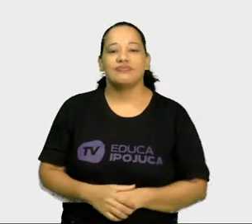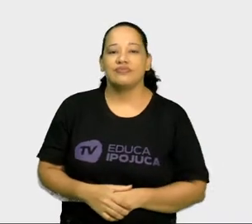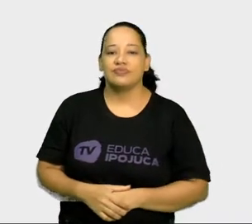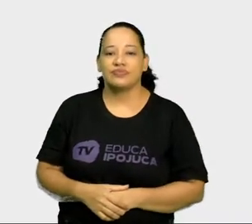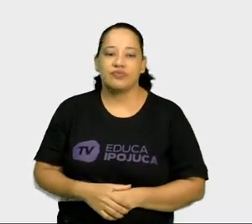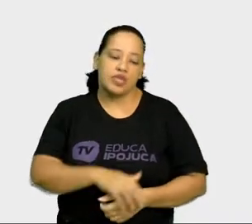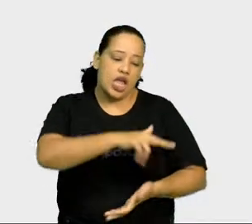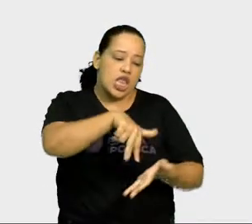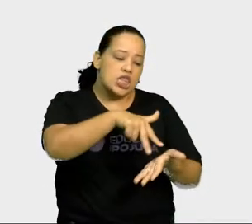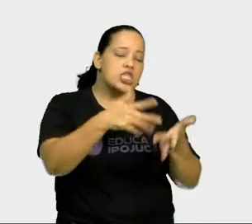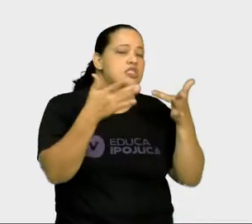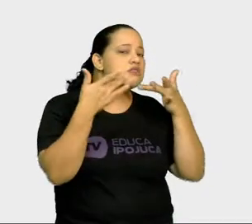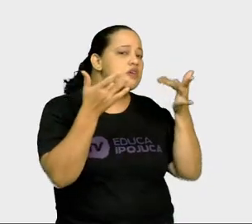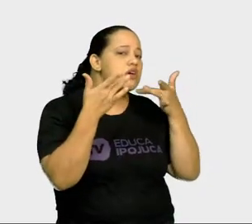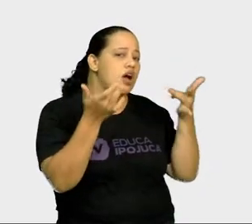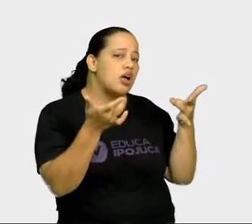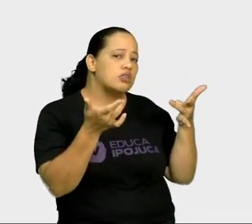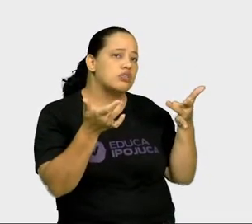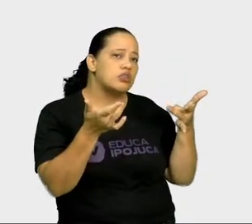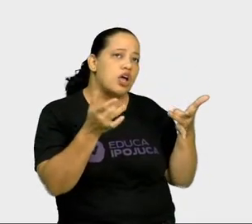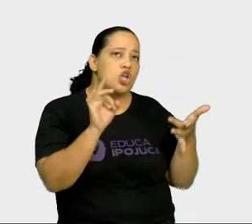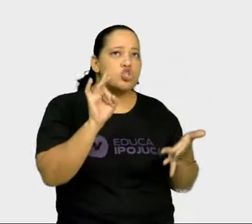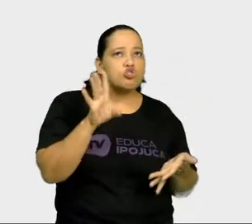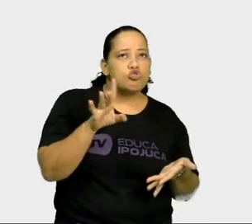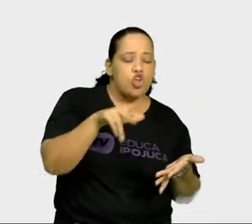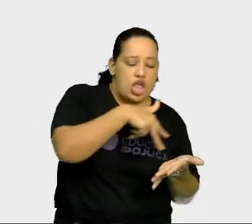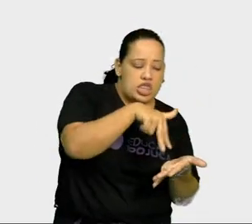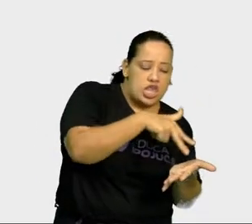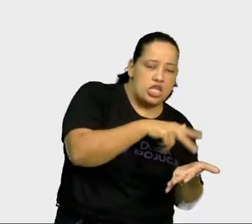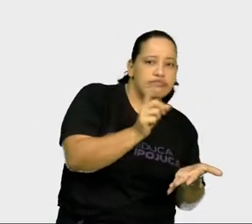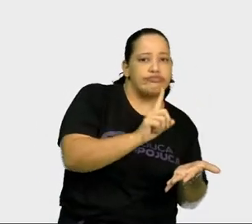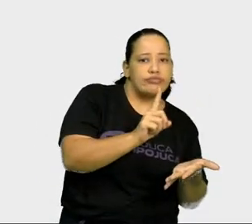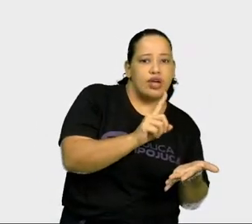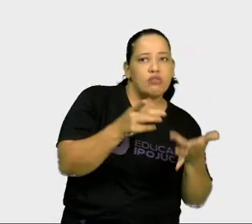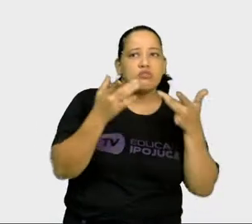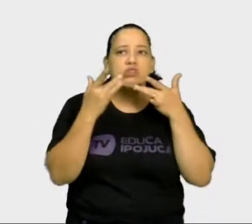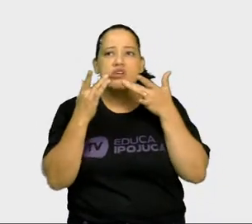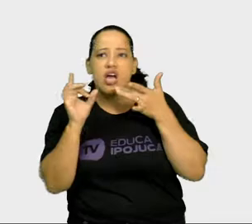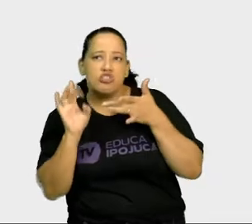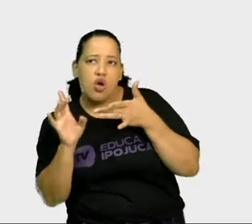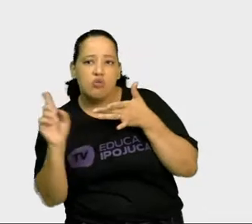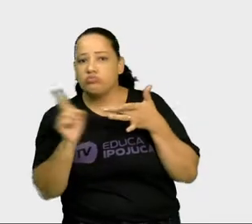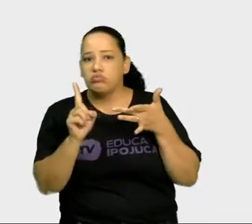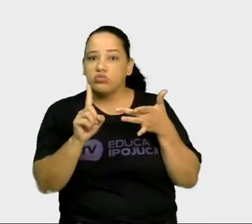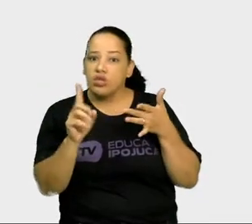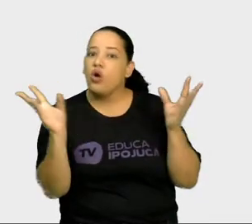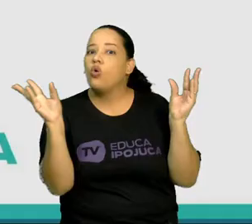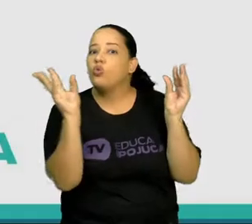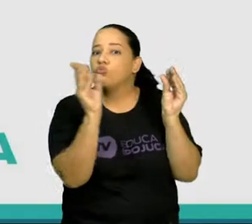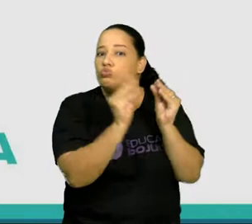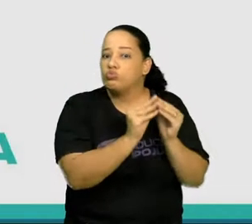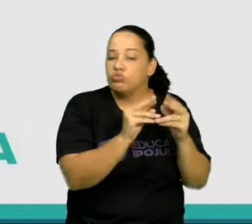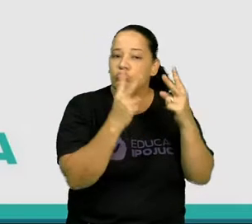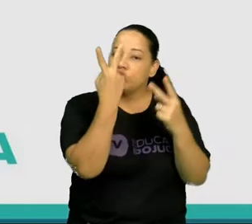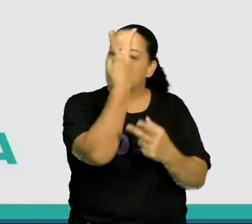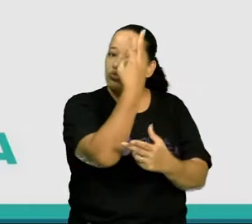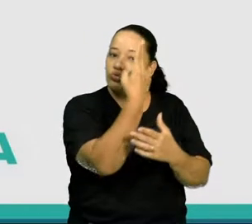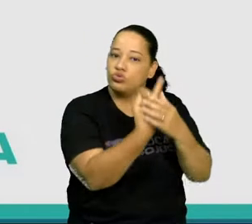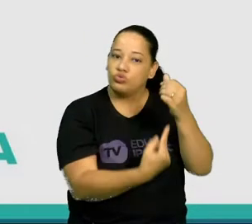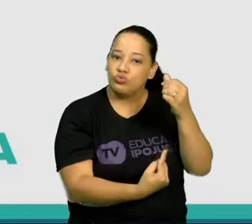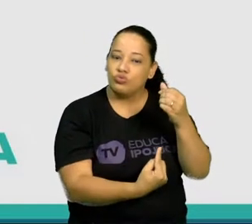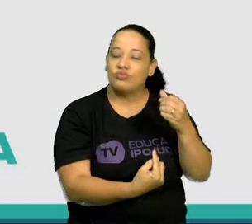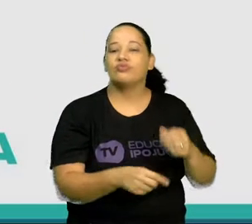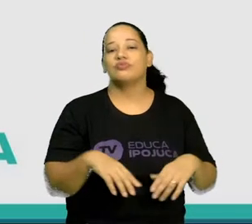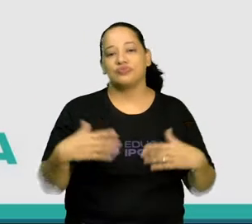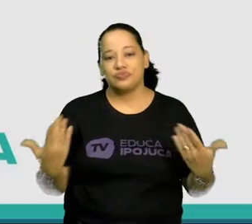Dança-teatro. Nem é só dança, nem é só teatro. São as duas coisas juntas, né? A